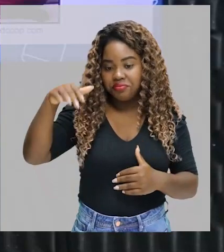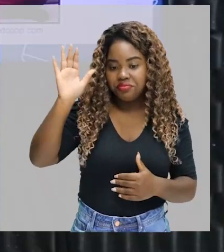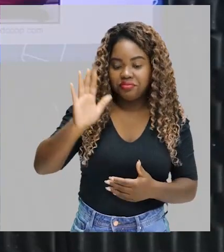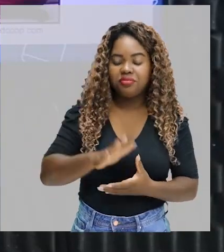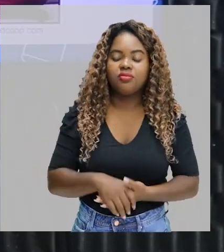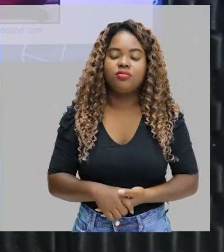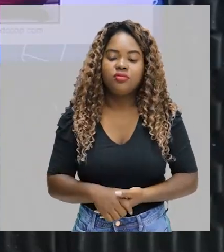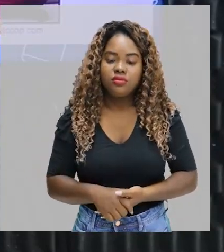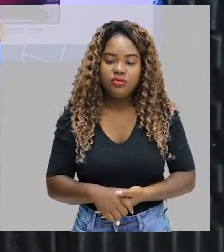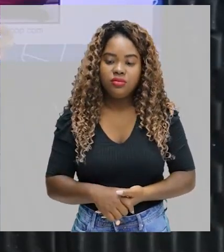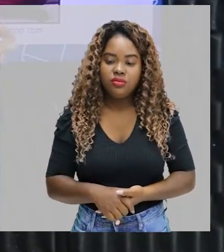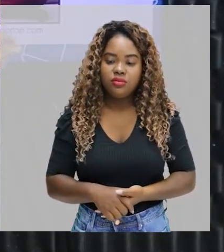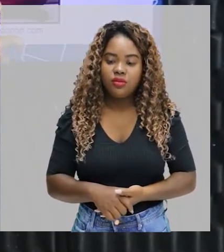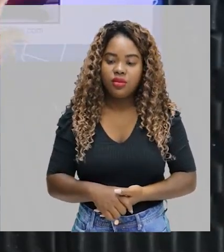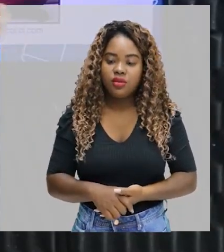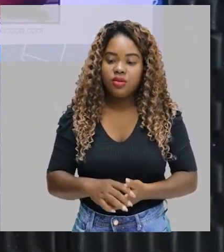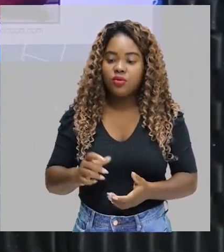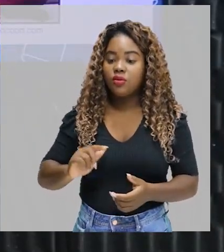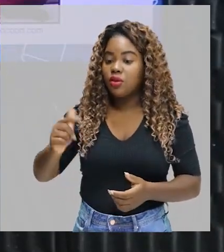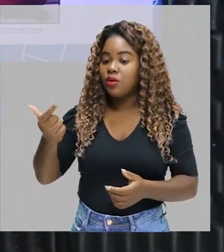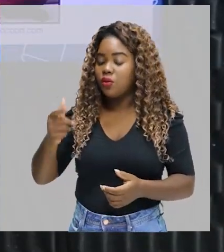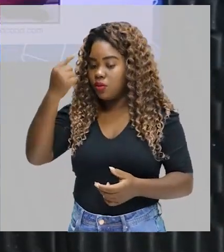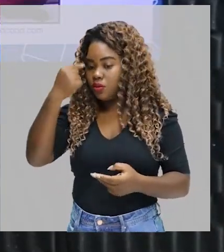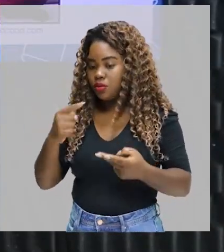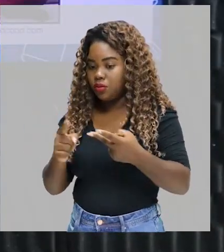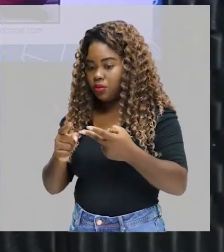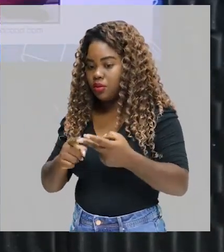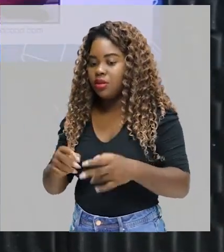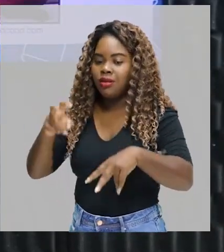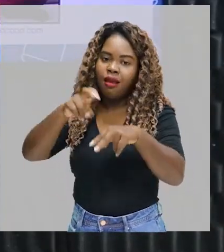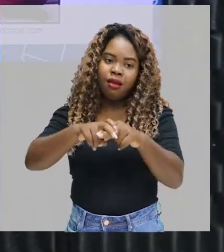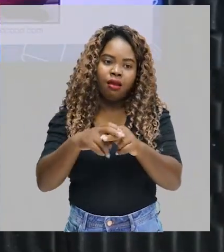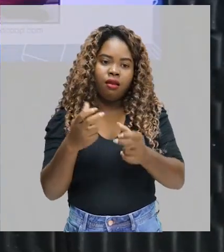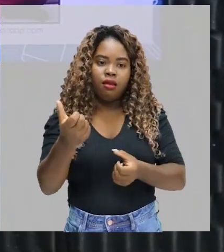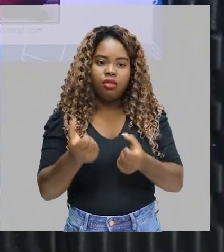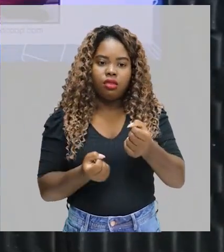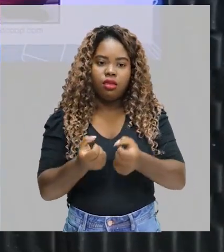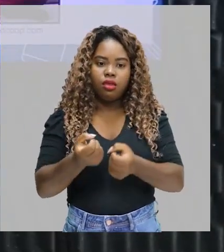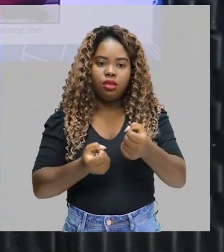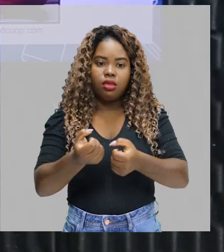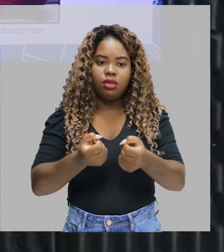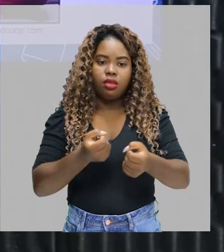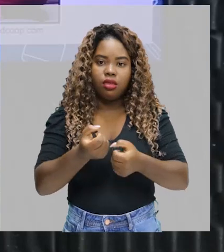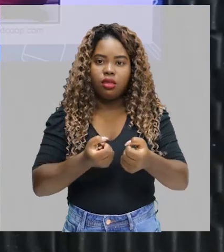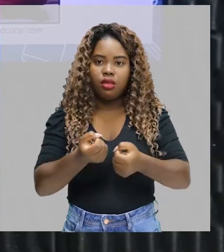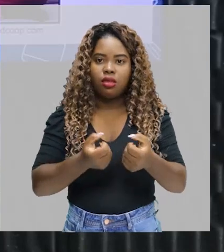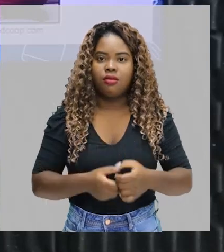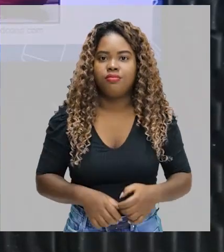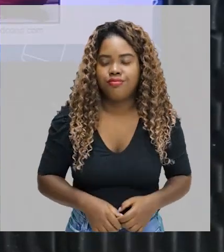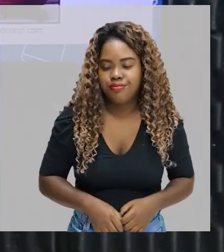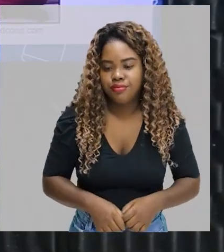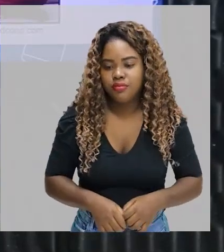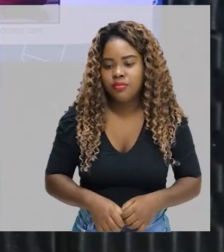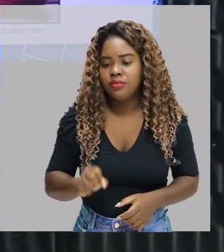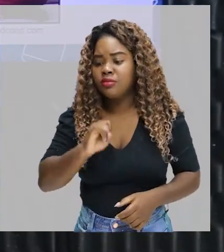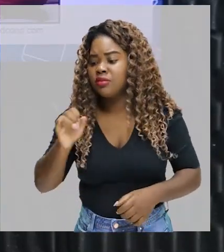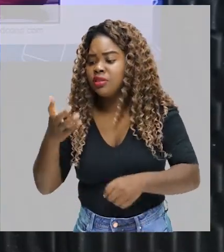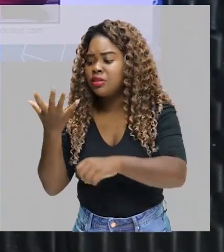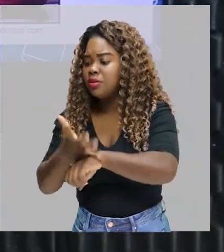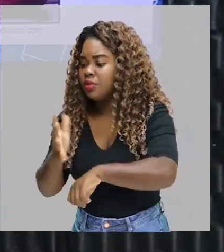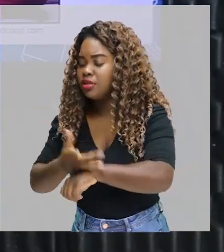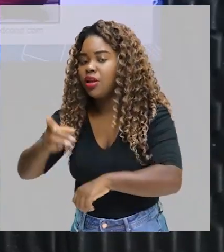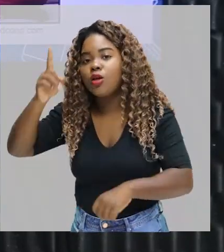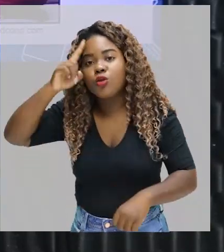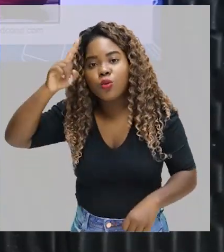maior do que esse rapazinho aqui que está sentadinho com o controle na mão. Professor, e se ele praticar isso